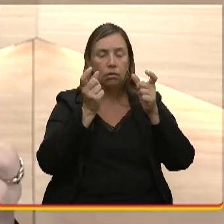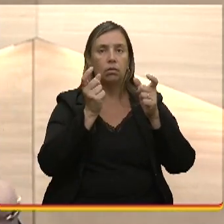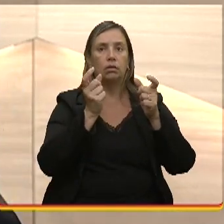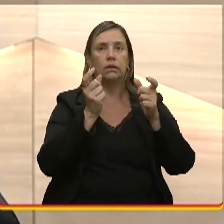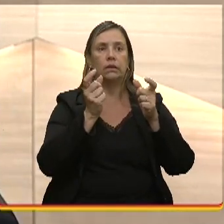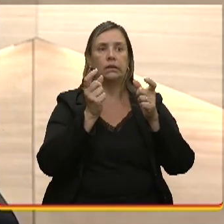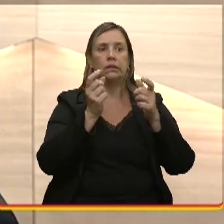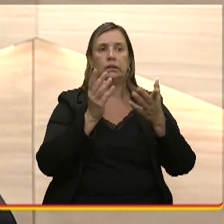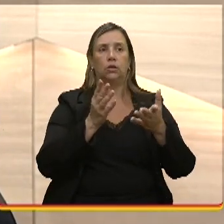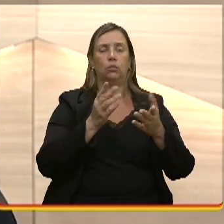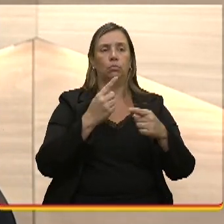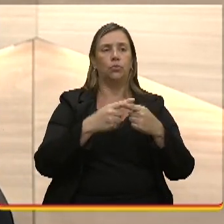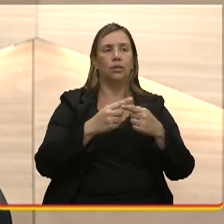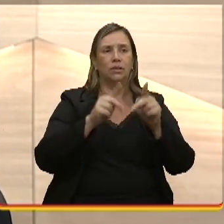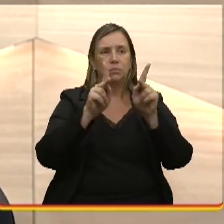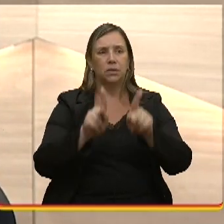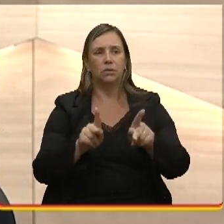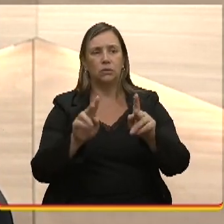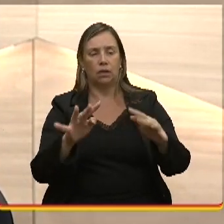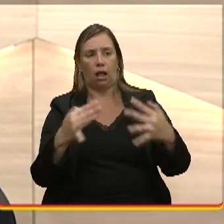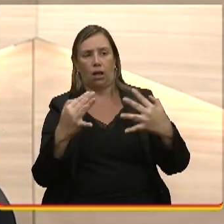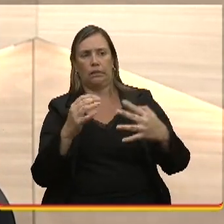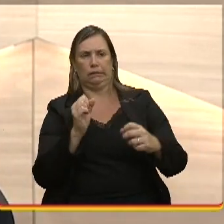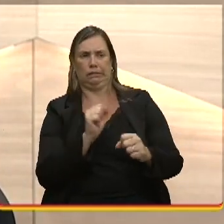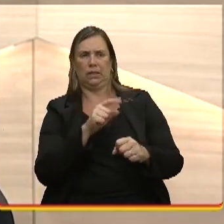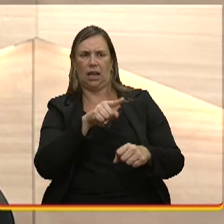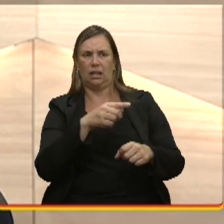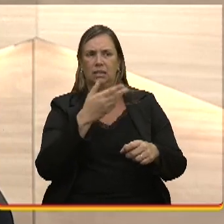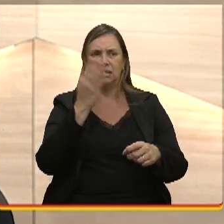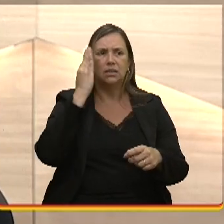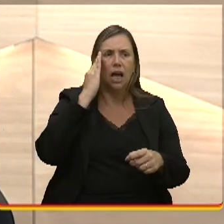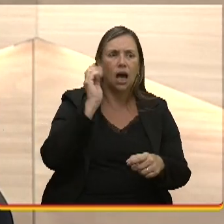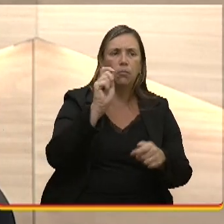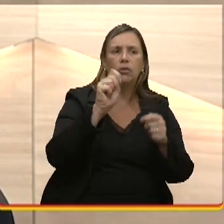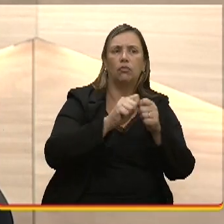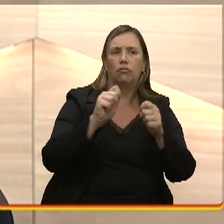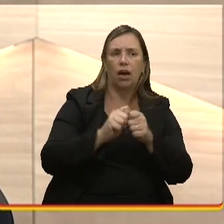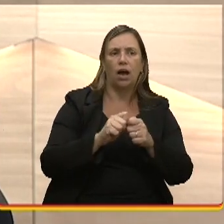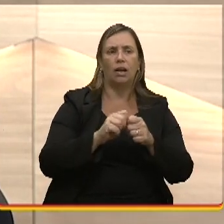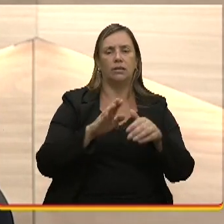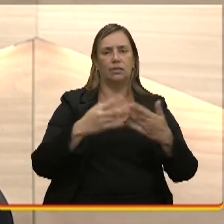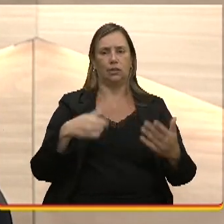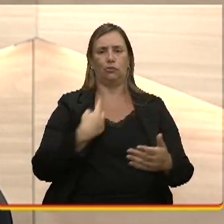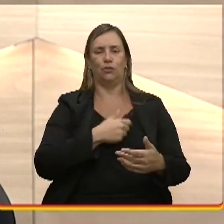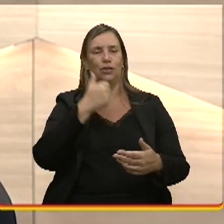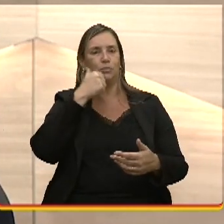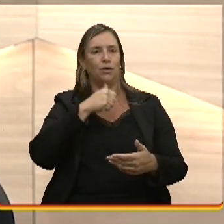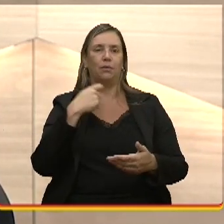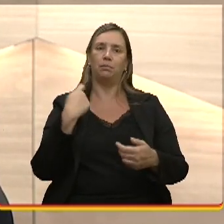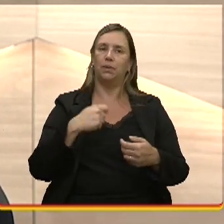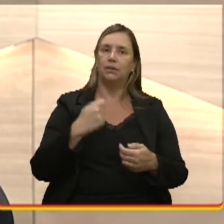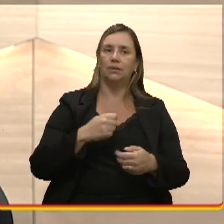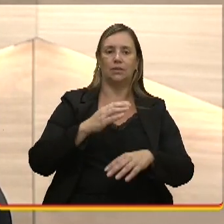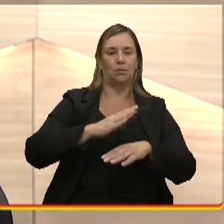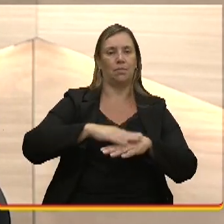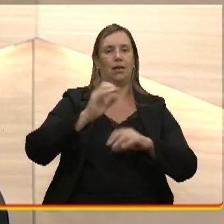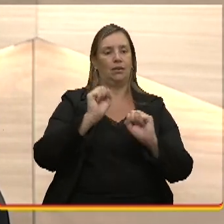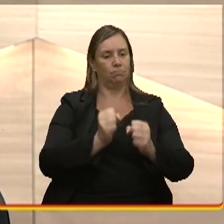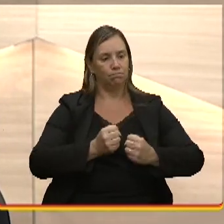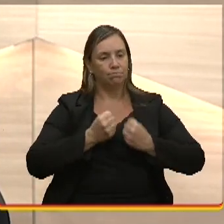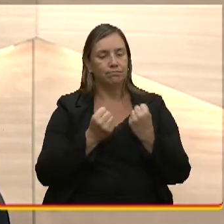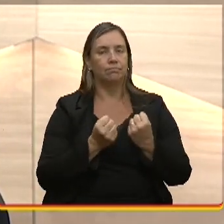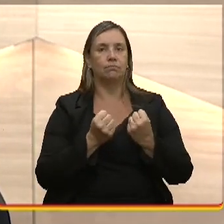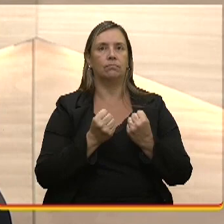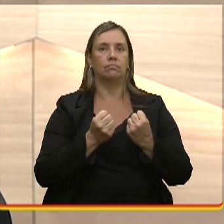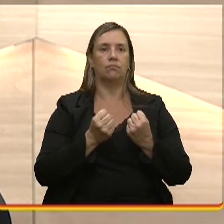será que ela sabe realmente fazer aquilo? Então, a gente sempre tem que... Um passo a mais, assim, para se provar no ambiente. E acredito que no de vocês